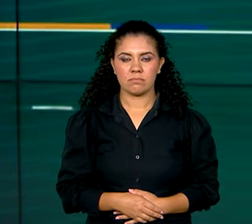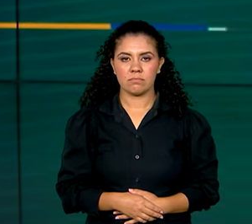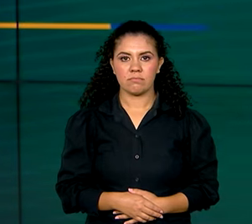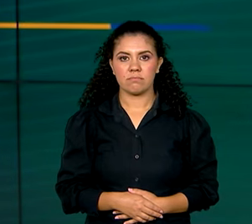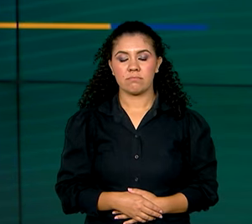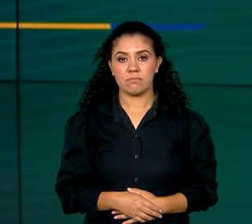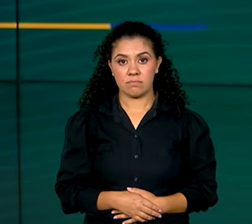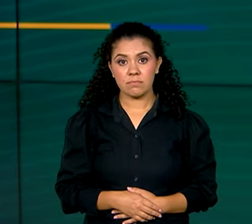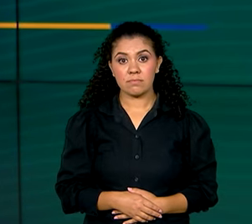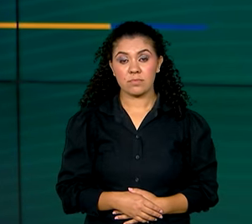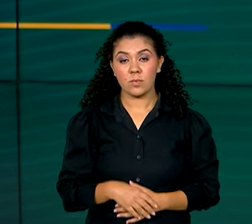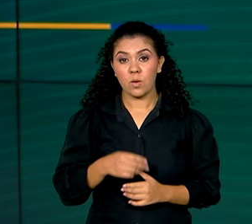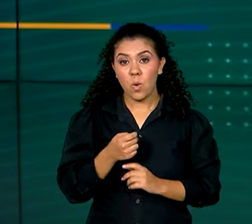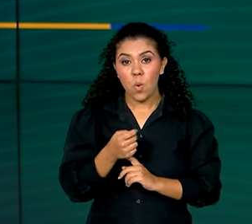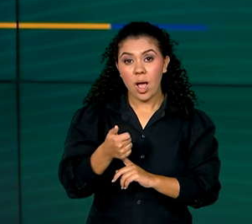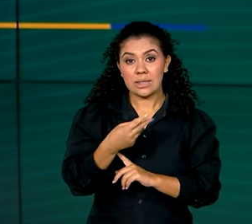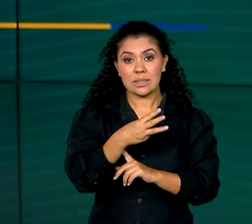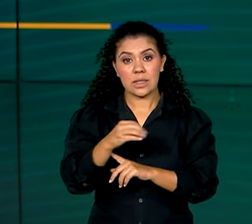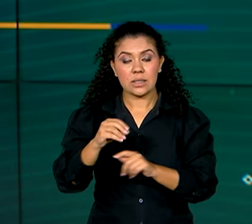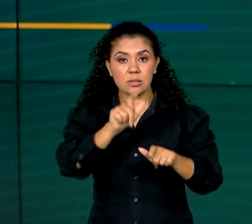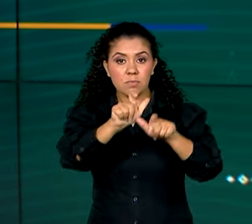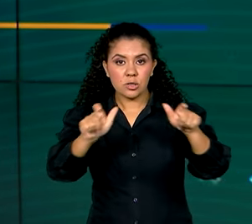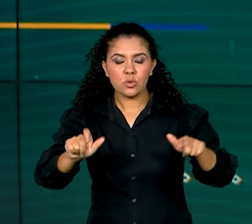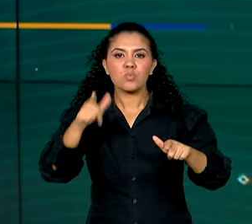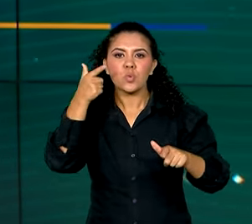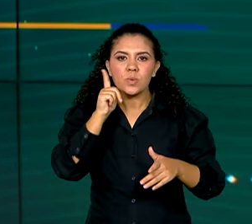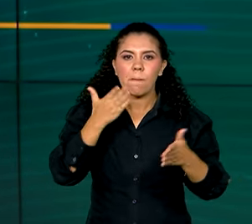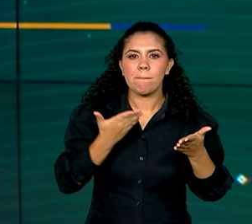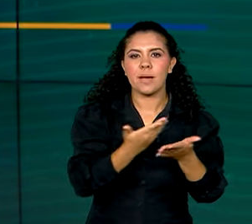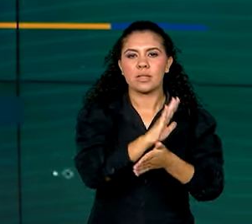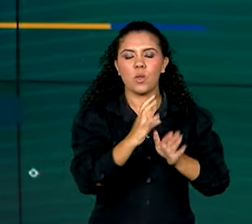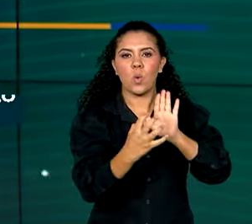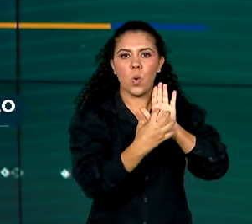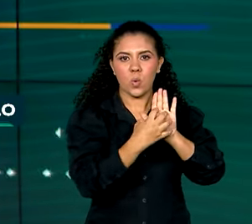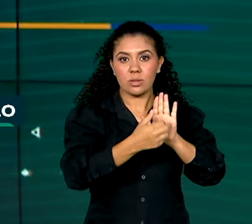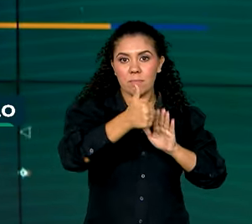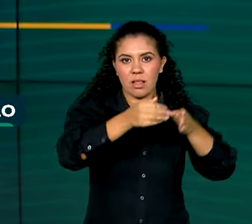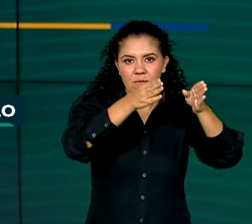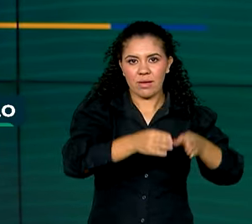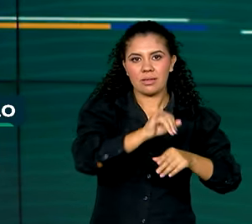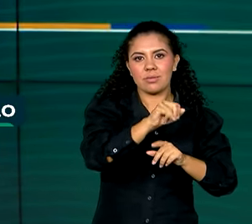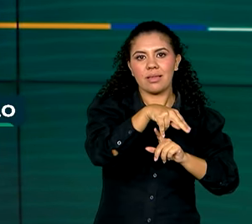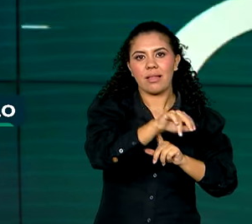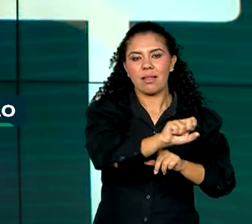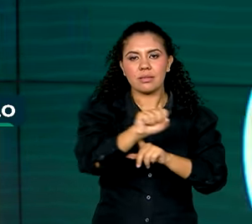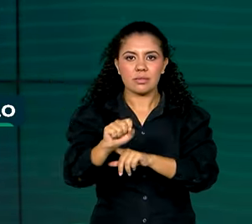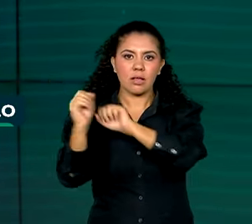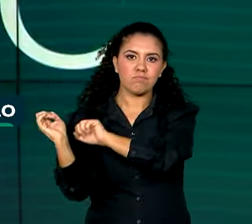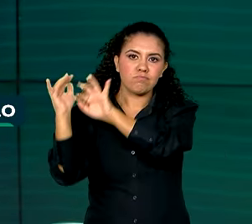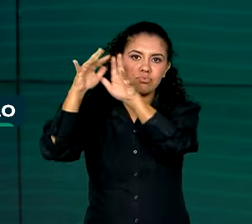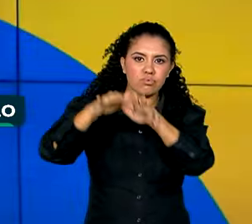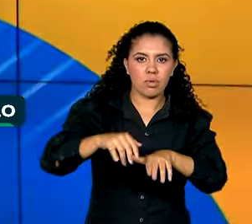Quase 300 pessoas que passaram na primeira fase do concurso do INSS vieram a Brasília participar do curso de